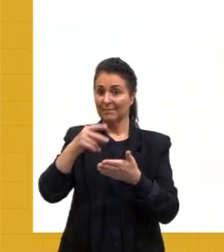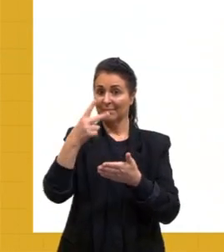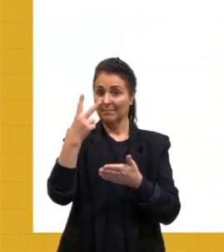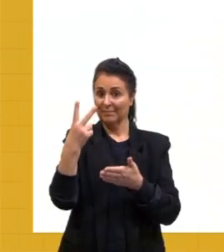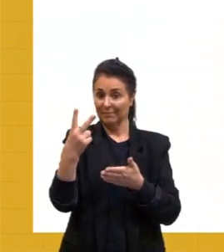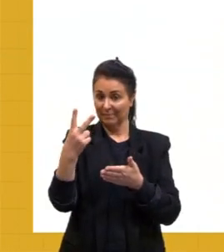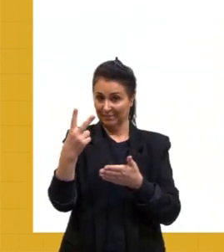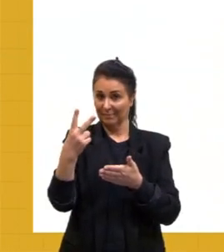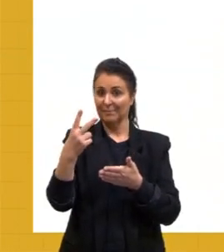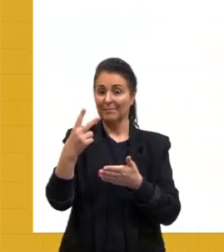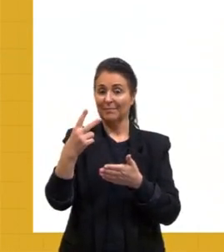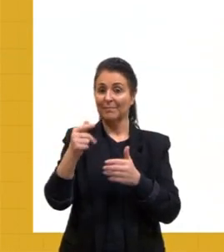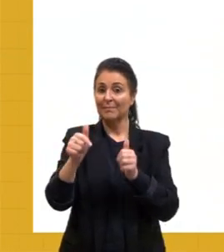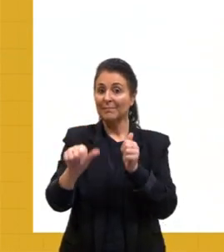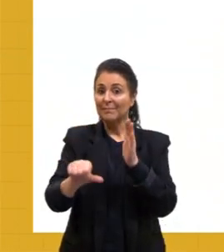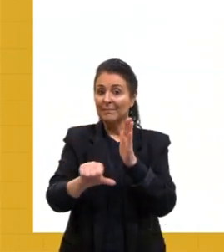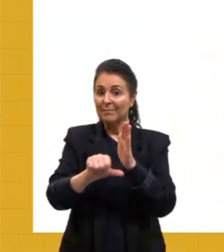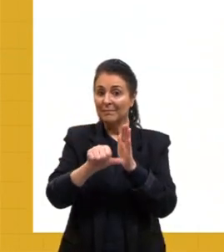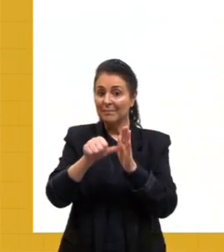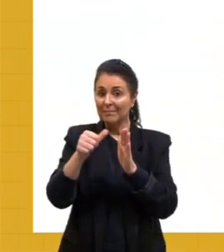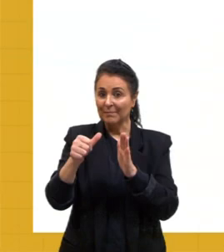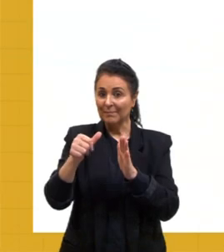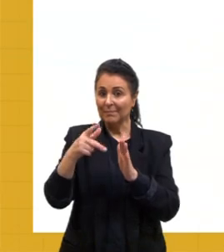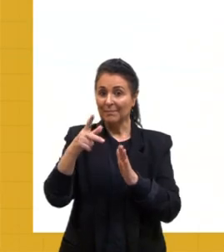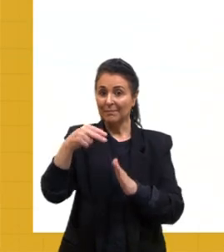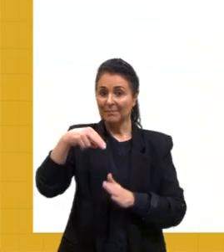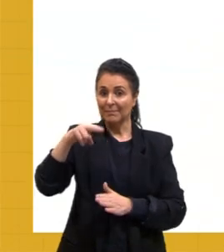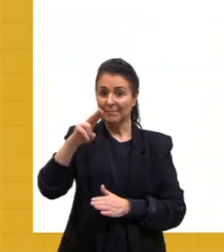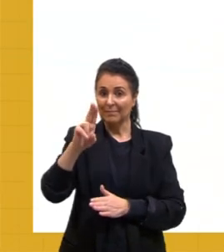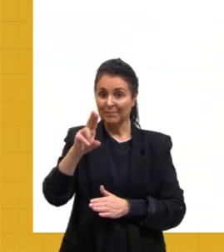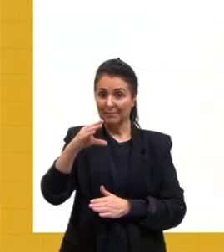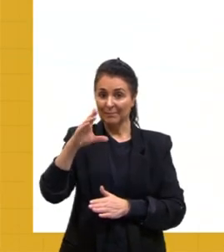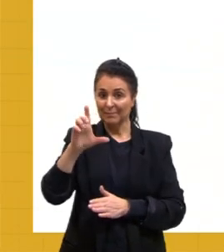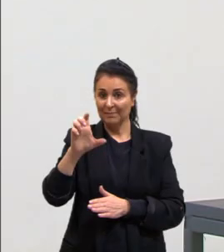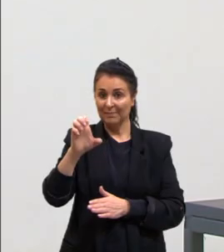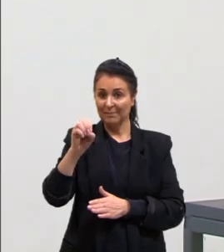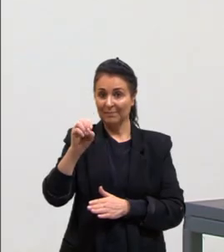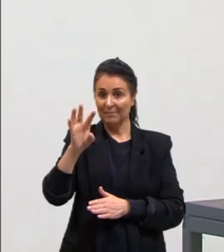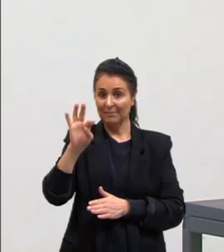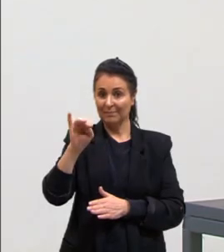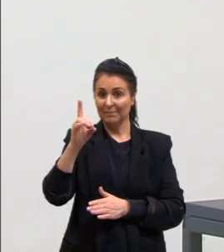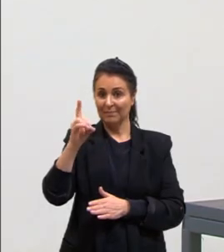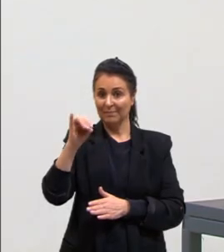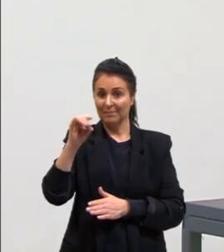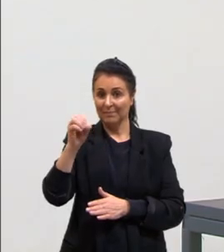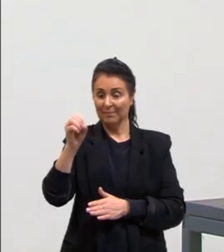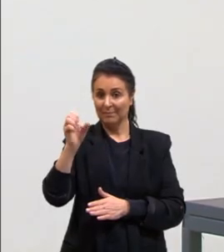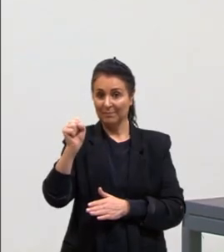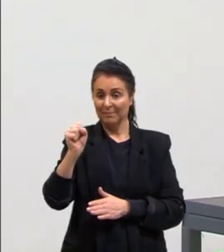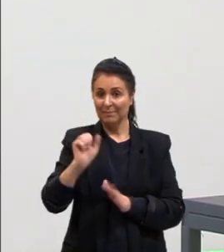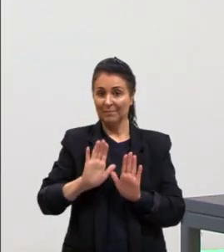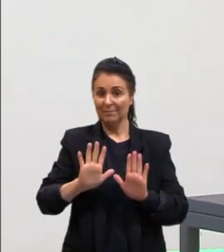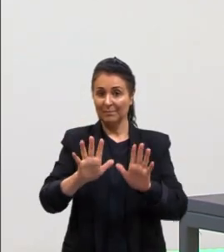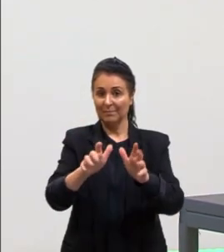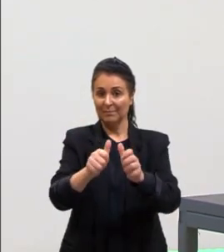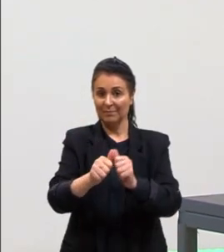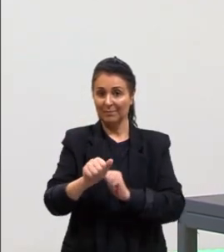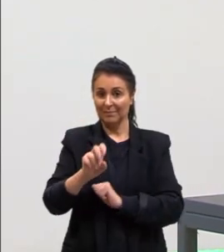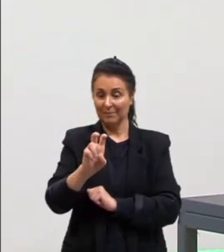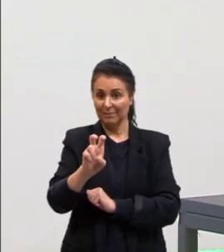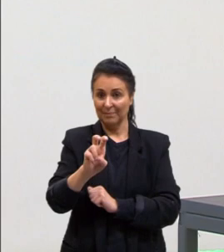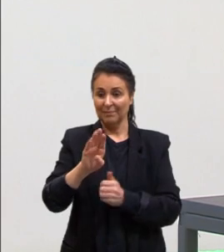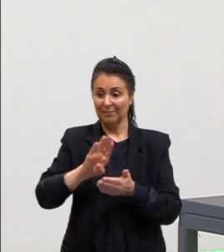nucleotídeos no códon 5. 1, 2, 3, 4, 5. Então, deletando o U